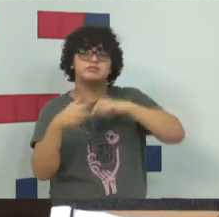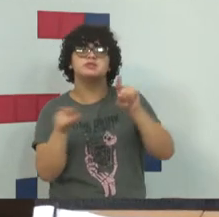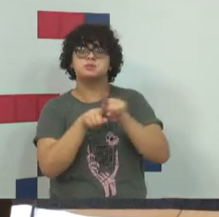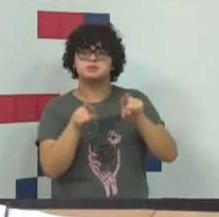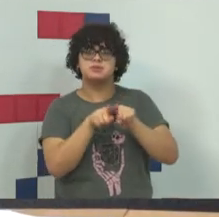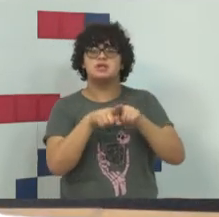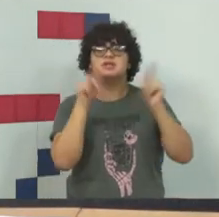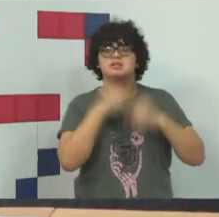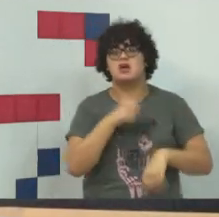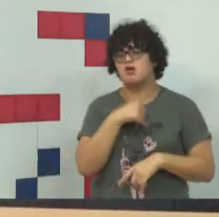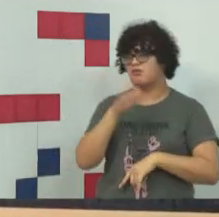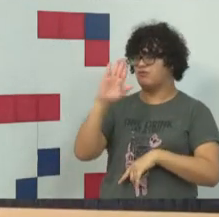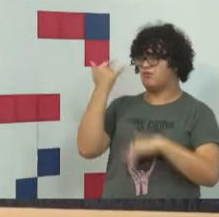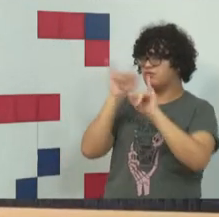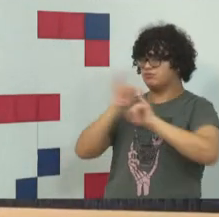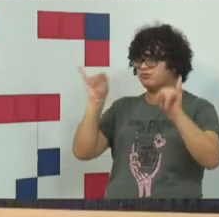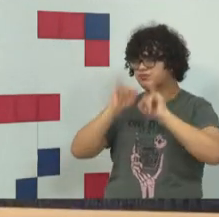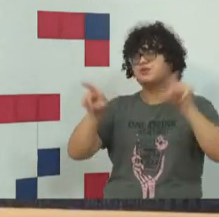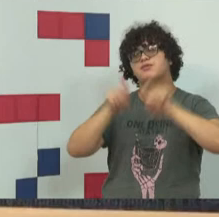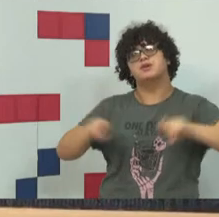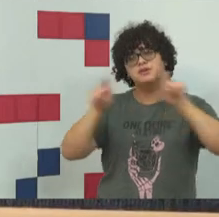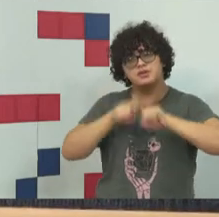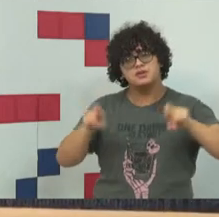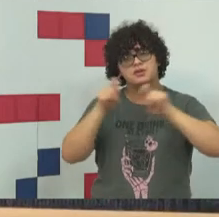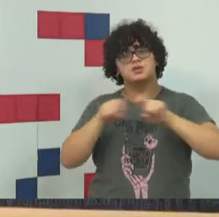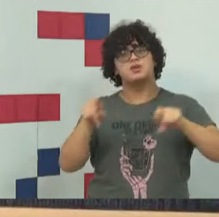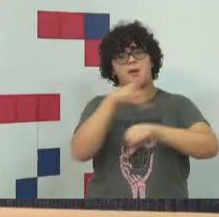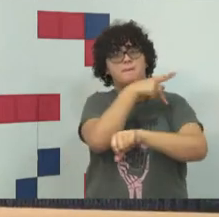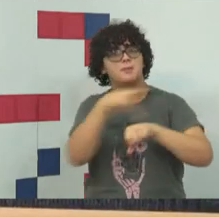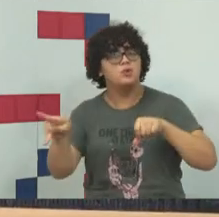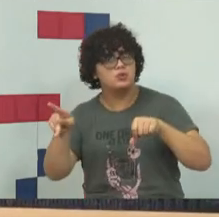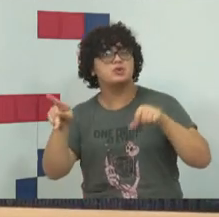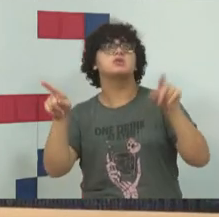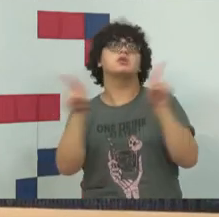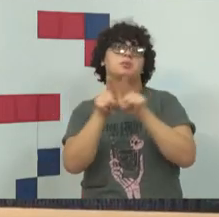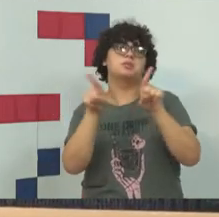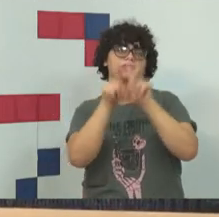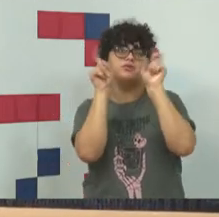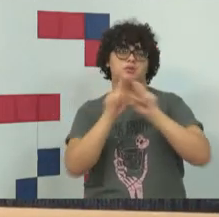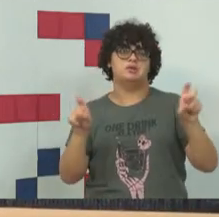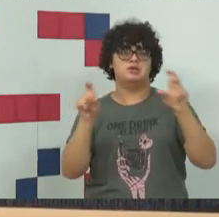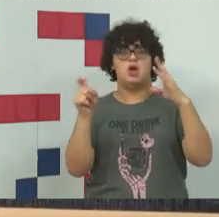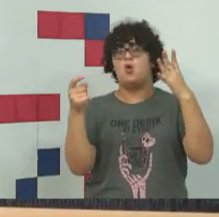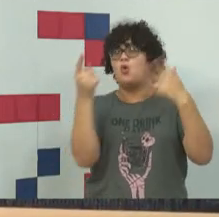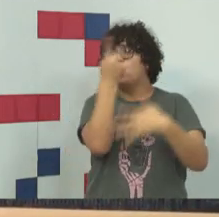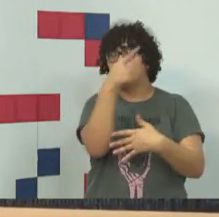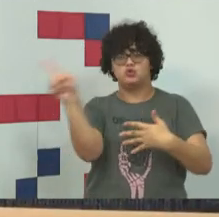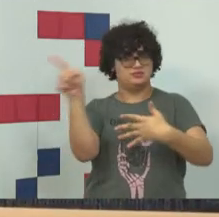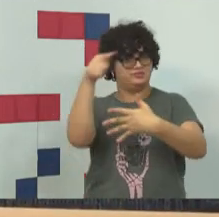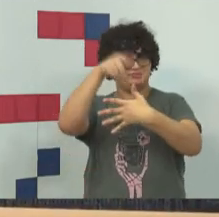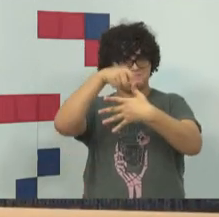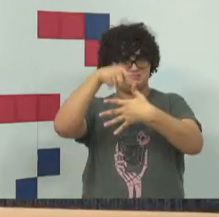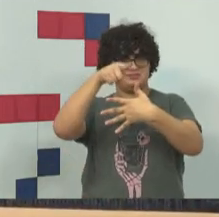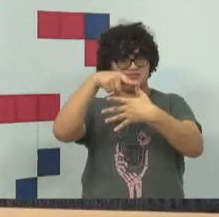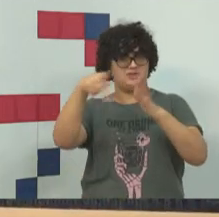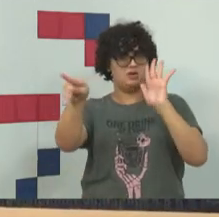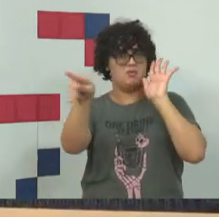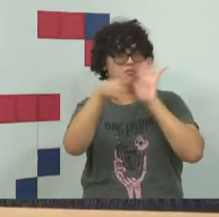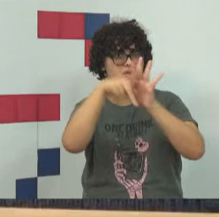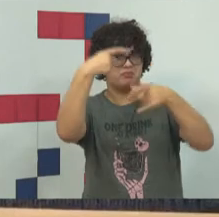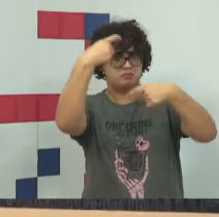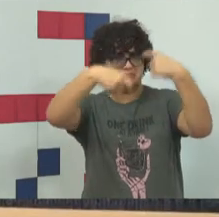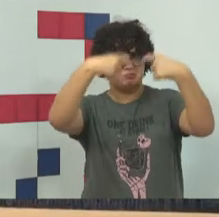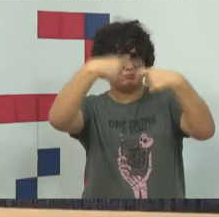falsidade informática, burla informática, e infrações relacionadas com pornografia